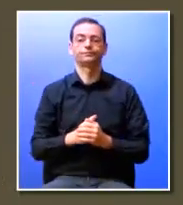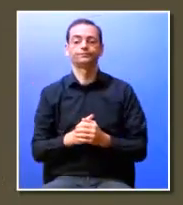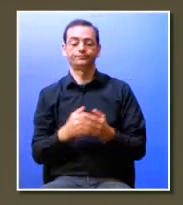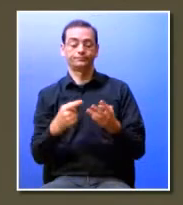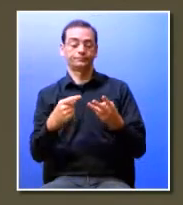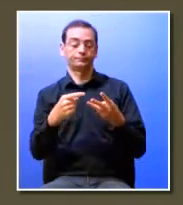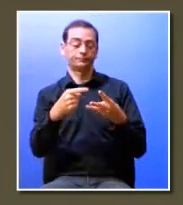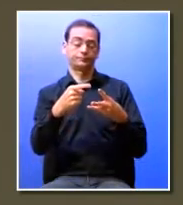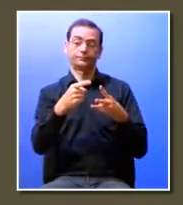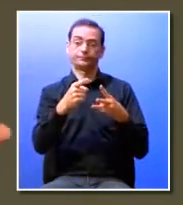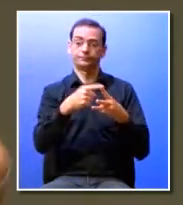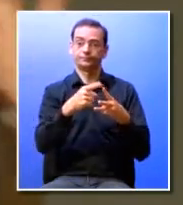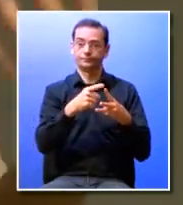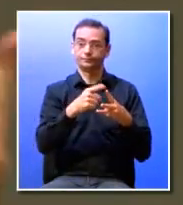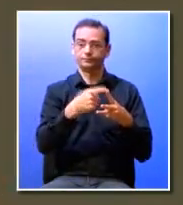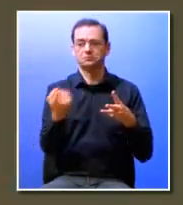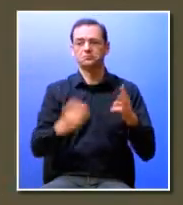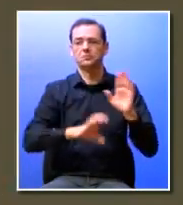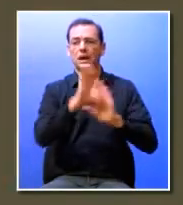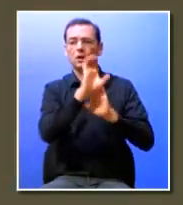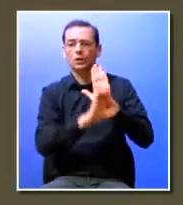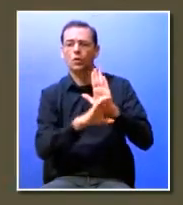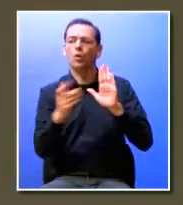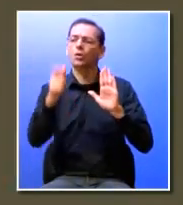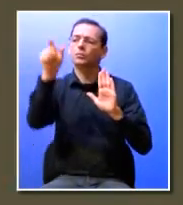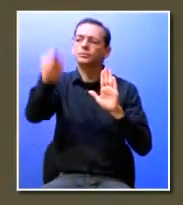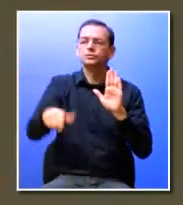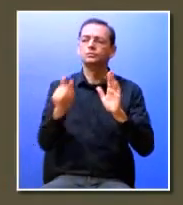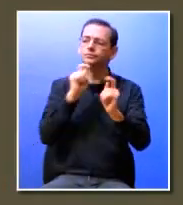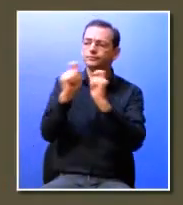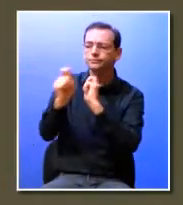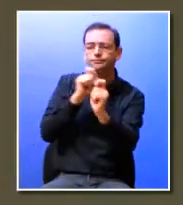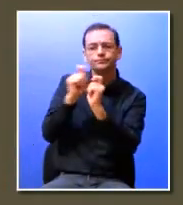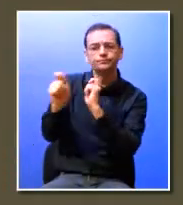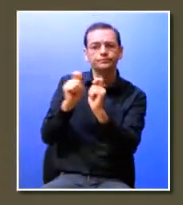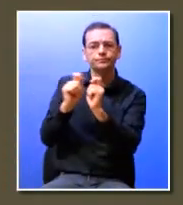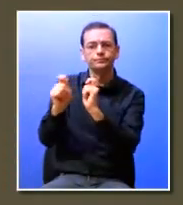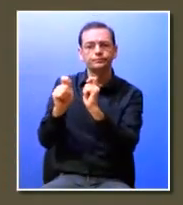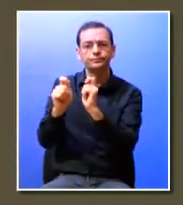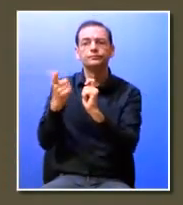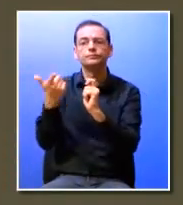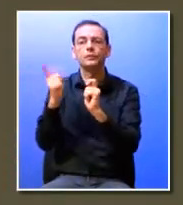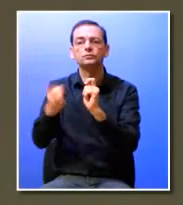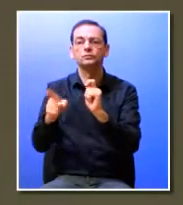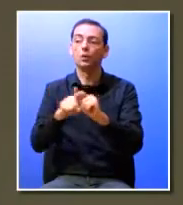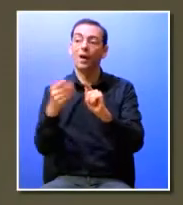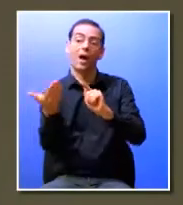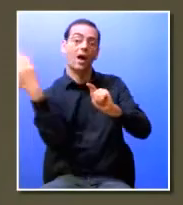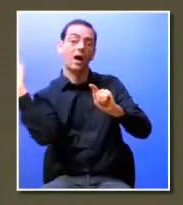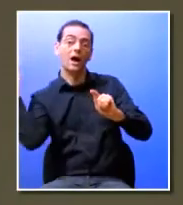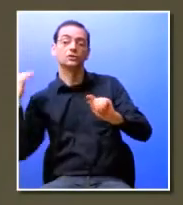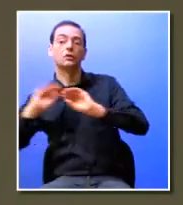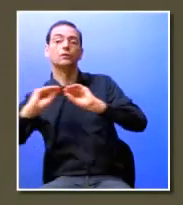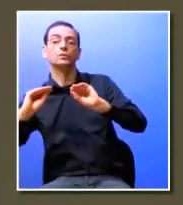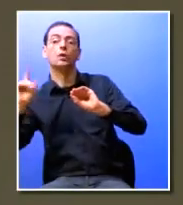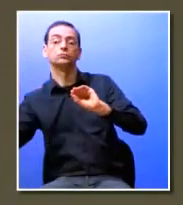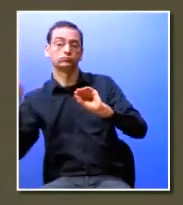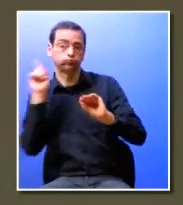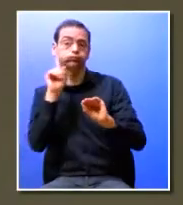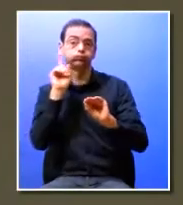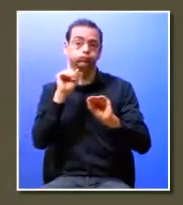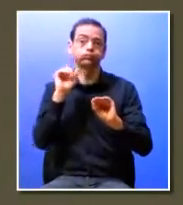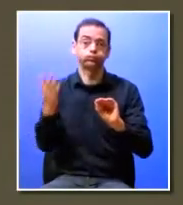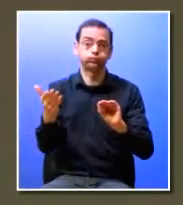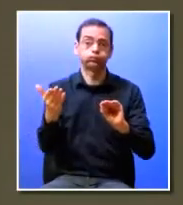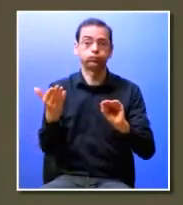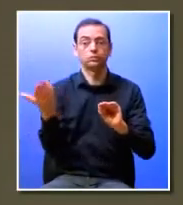obviamente quando nós olhamos para um currículo ou quando estamos a entrevistar um candidato a formação que teve é relevante e quando